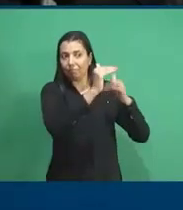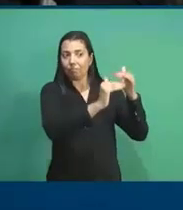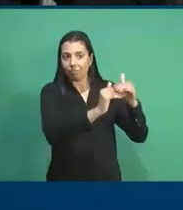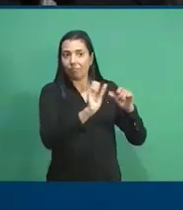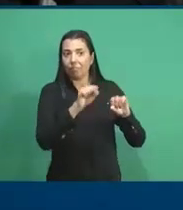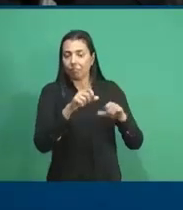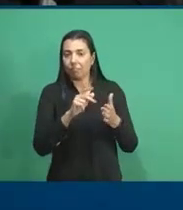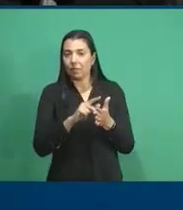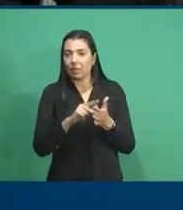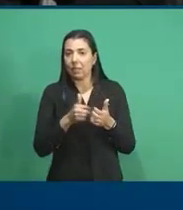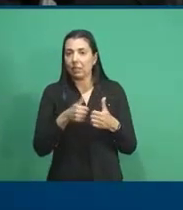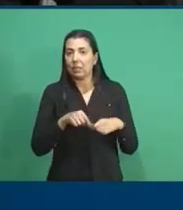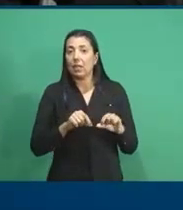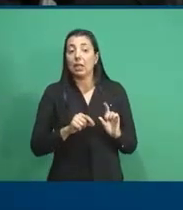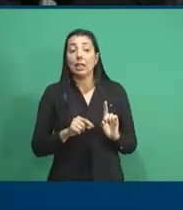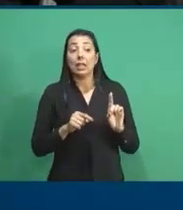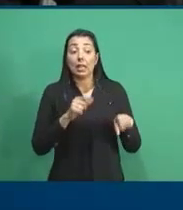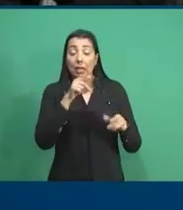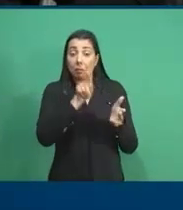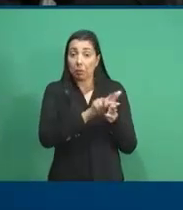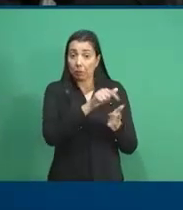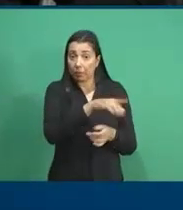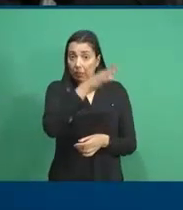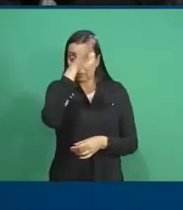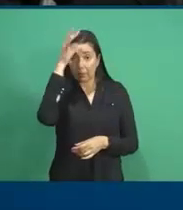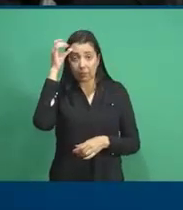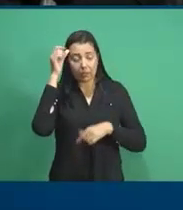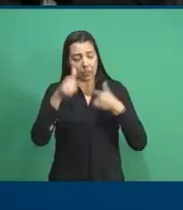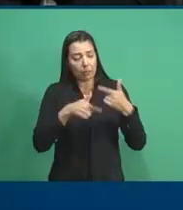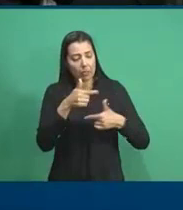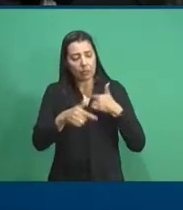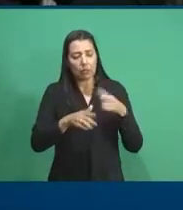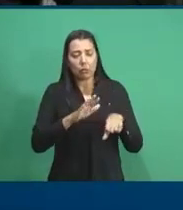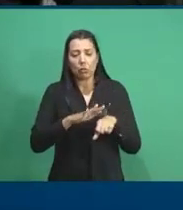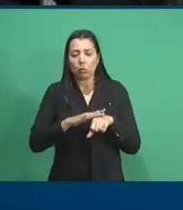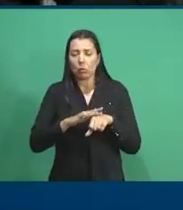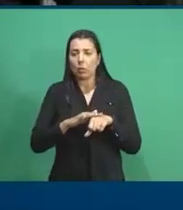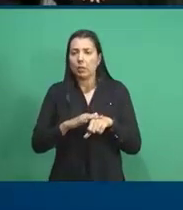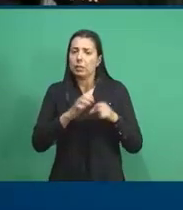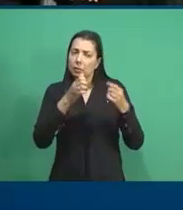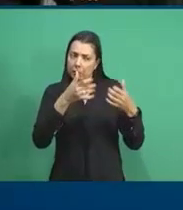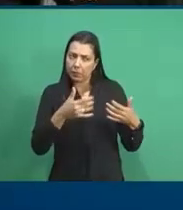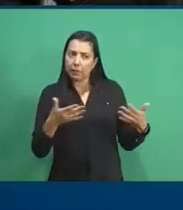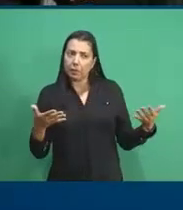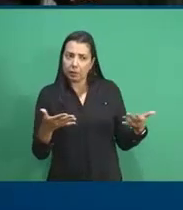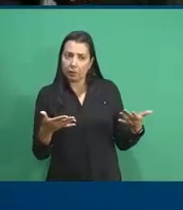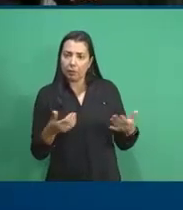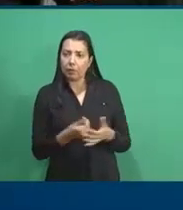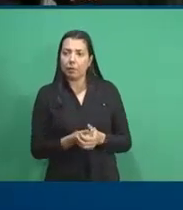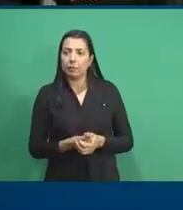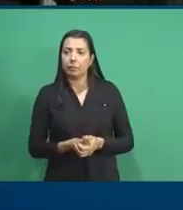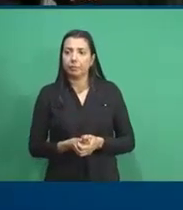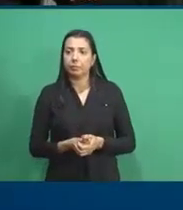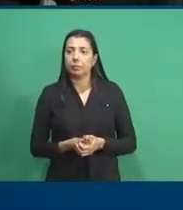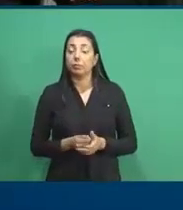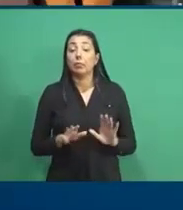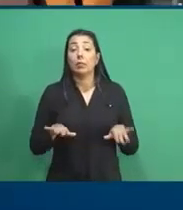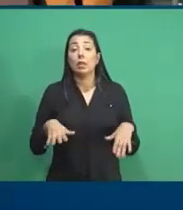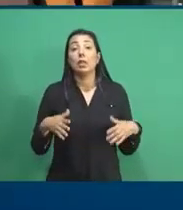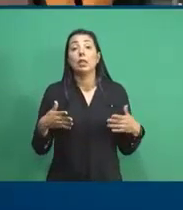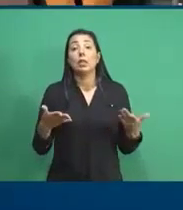IMPA está lá na Amazônia trabalhando com doenças tropicais. Fala um pouquinho desse trabalho. Tá. Então,